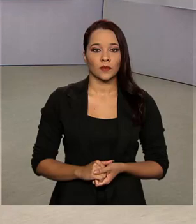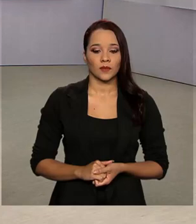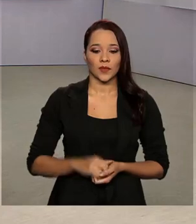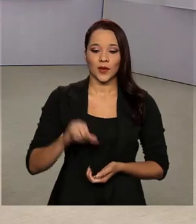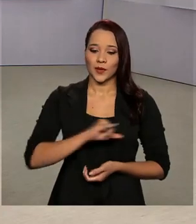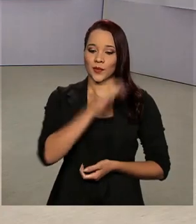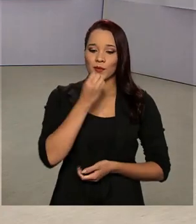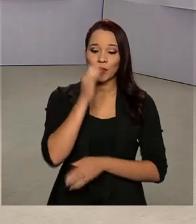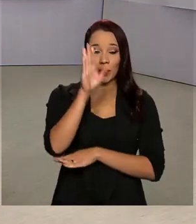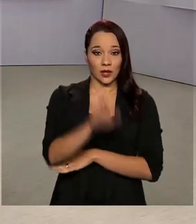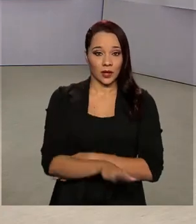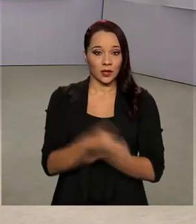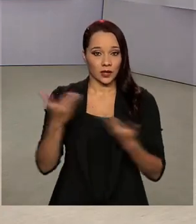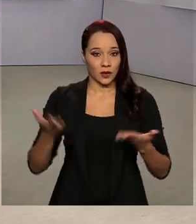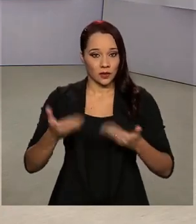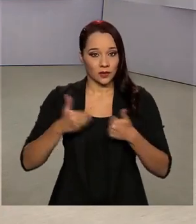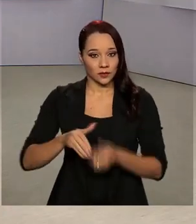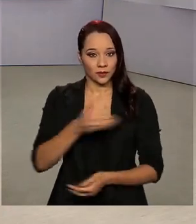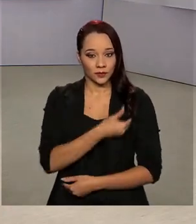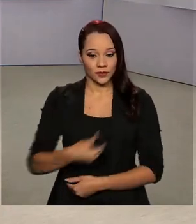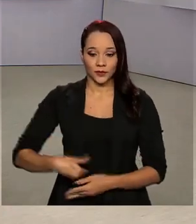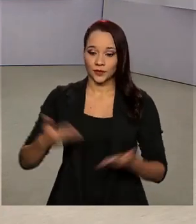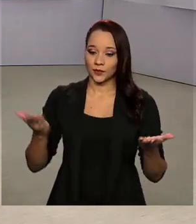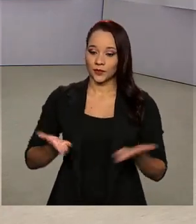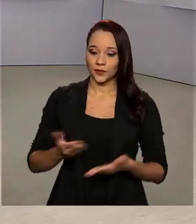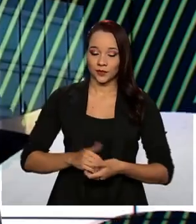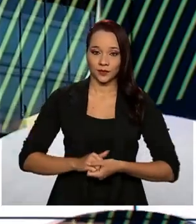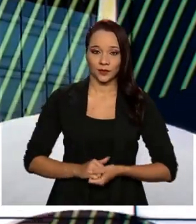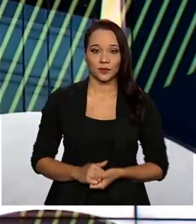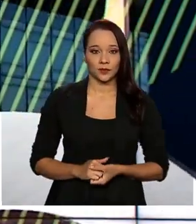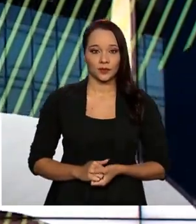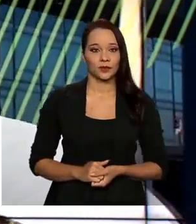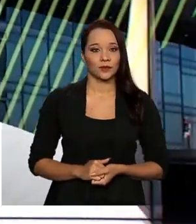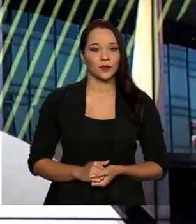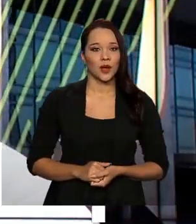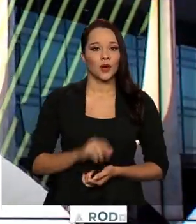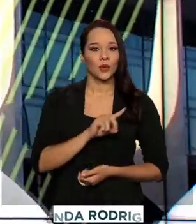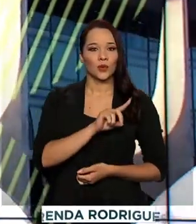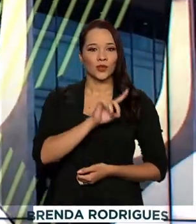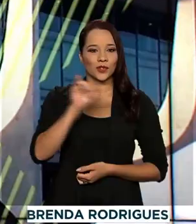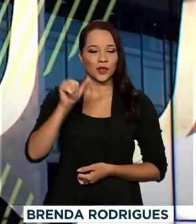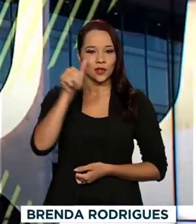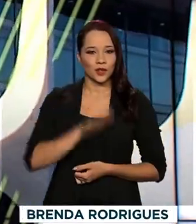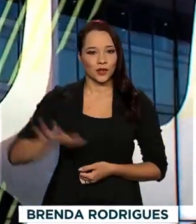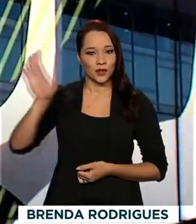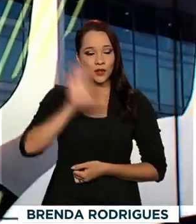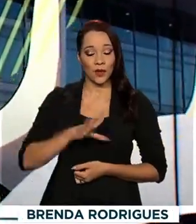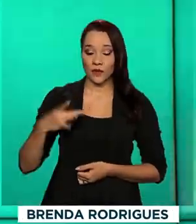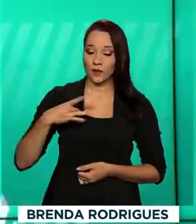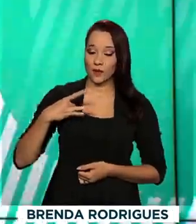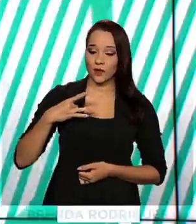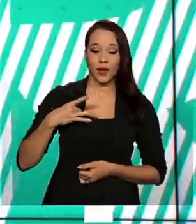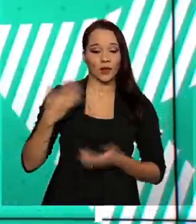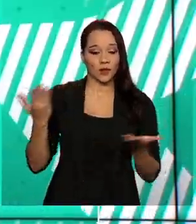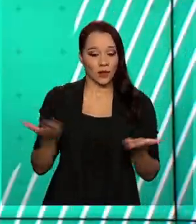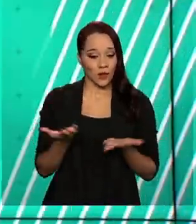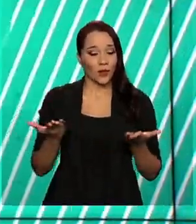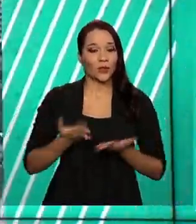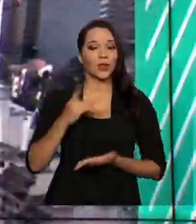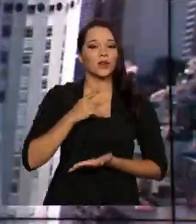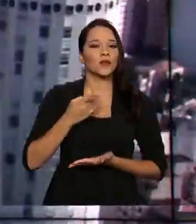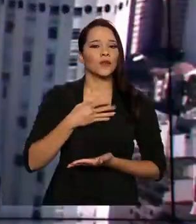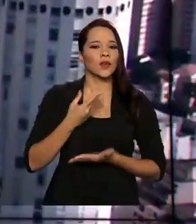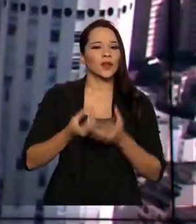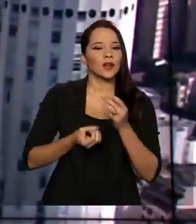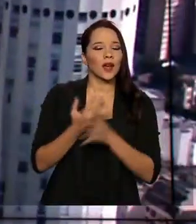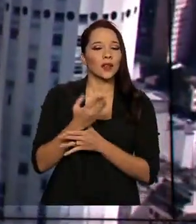Olá, boa tarde. Estamos no ar com o Governo Agora. O Dia Nacional do Voluntariado, comemorado hoje, foi criado há